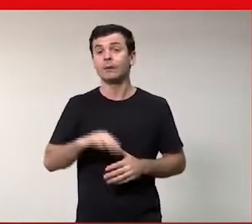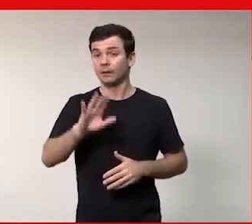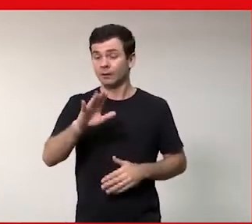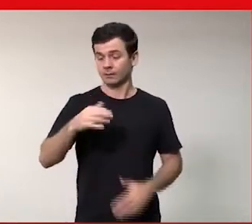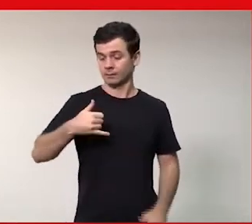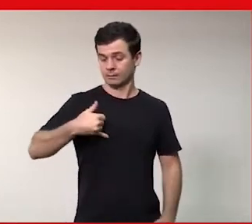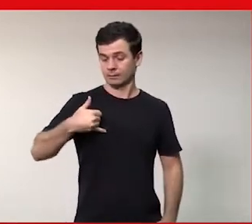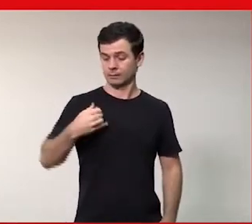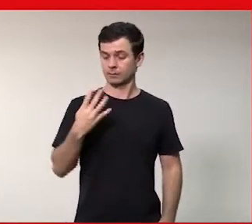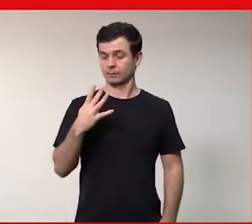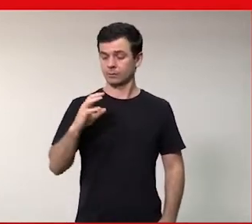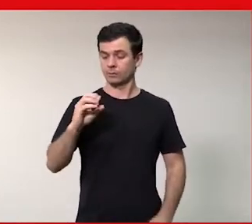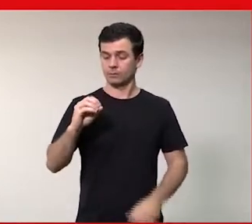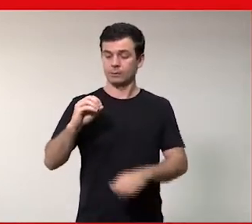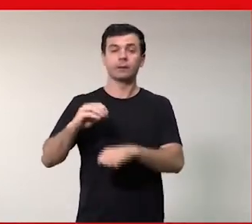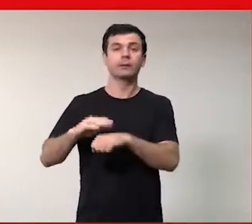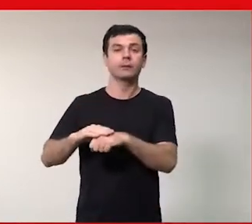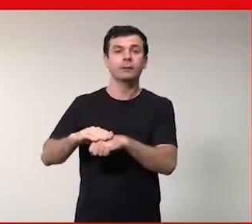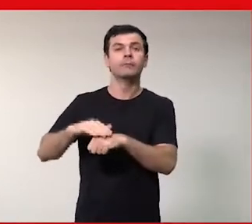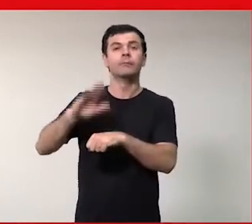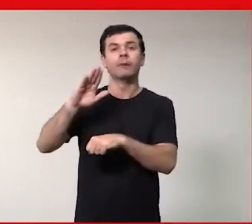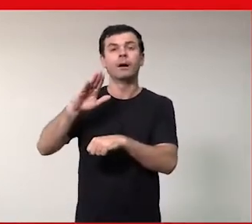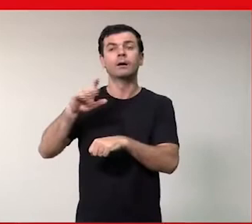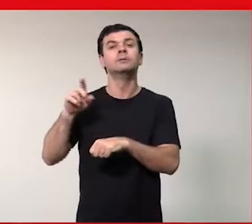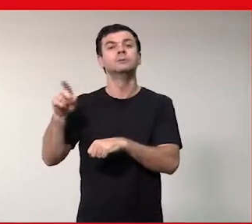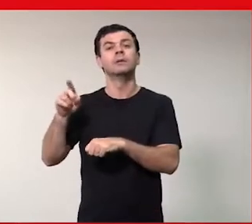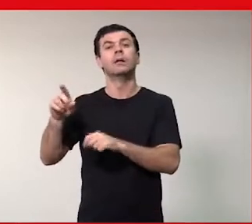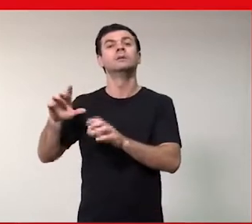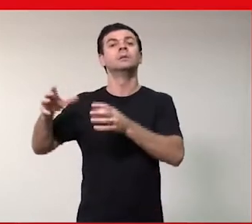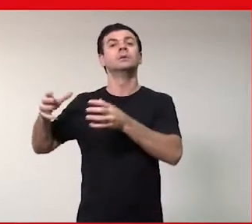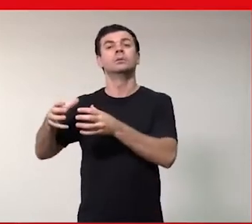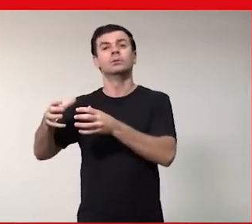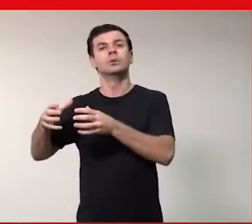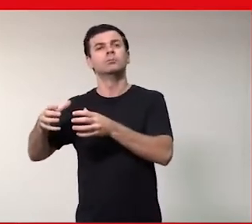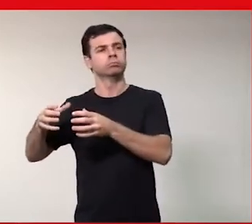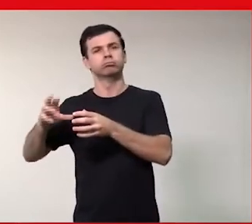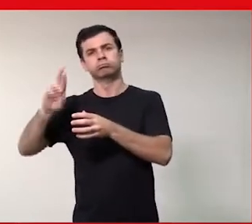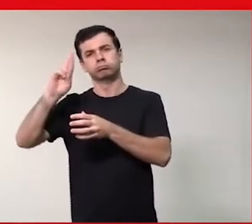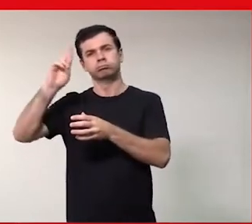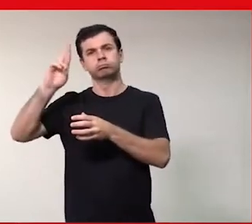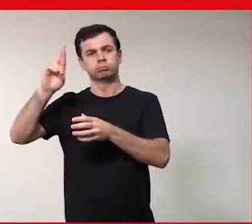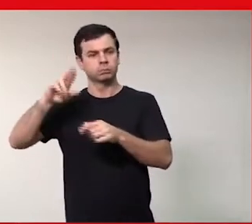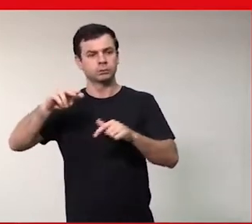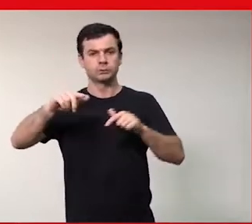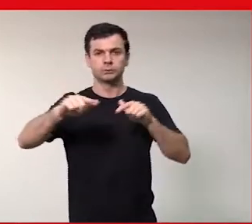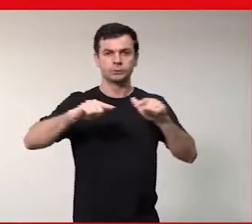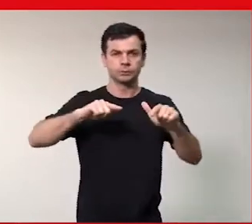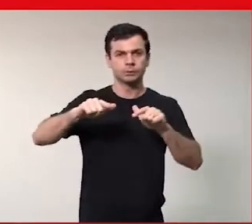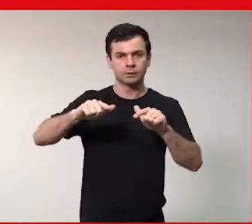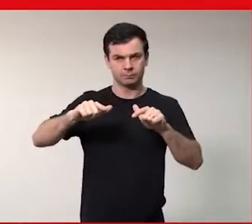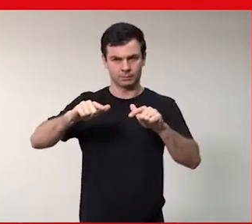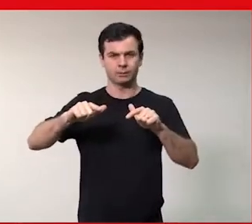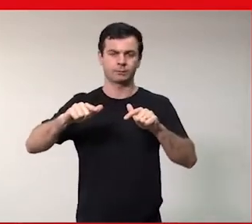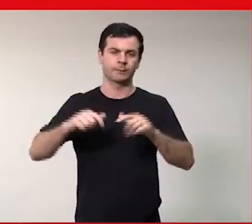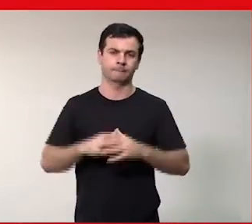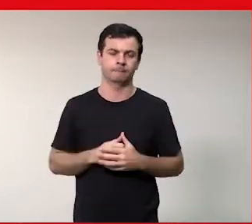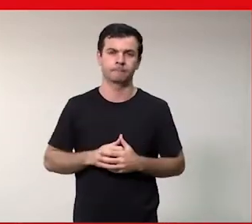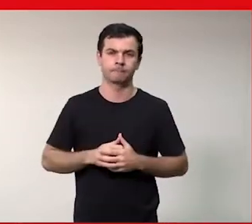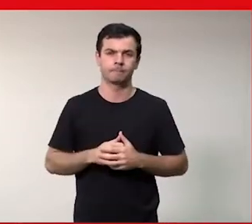anos, como é que a gente vai fazer com que essa geração de mulheres se torne mentoras, consiga deixar para trás os